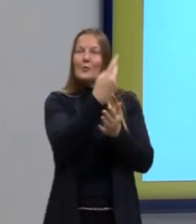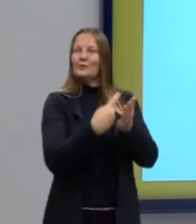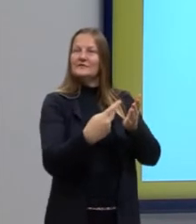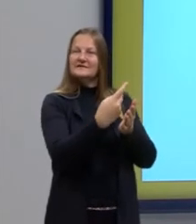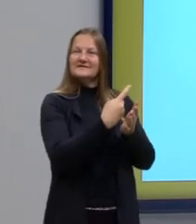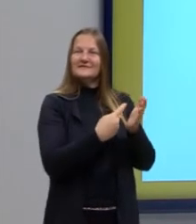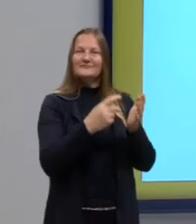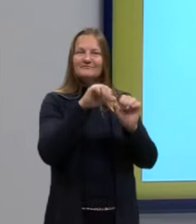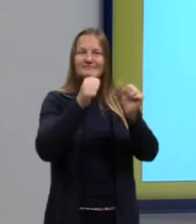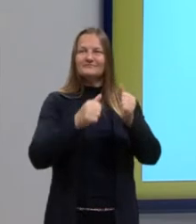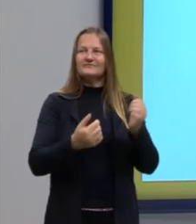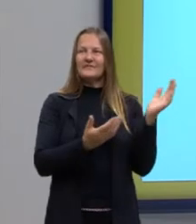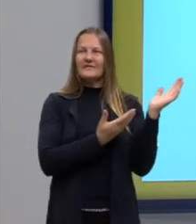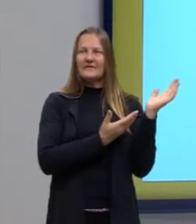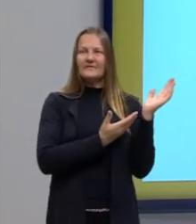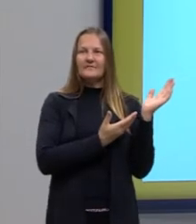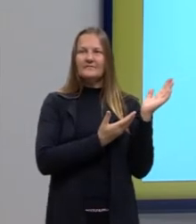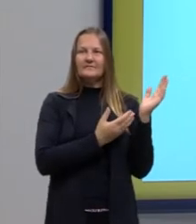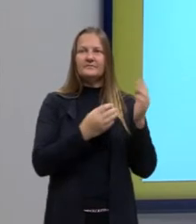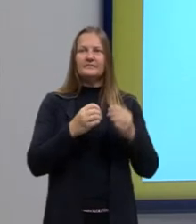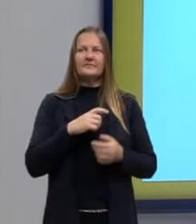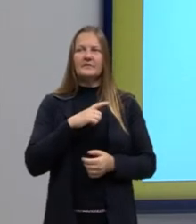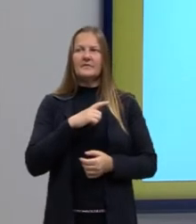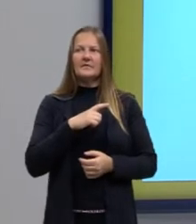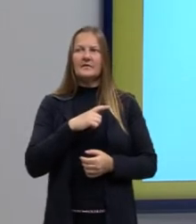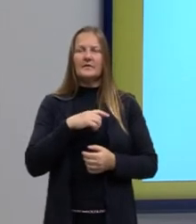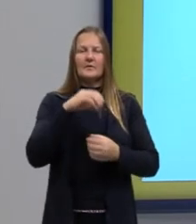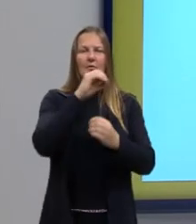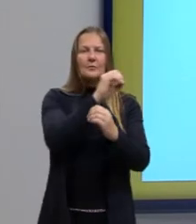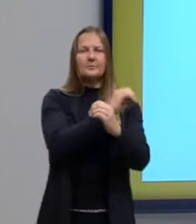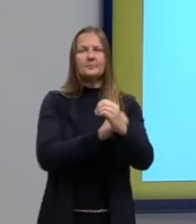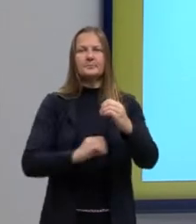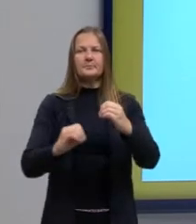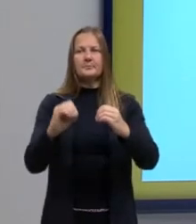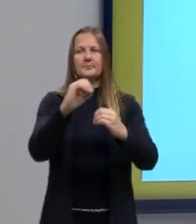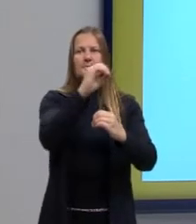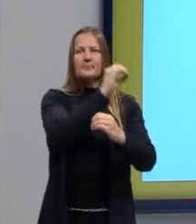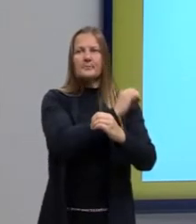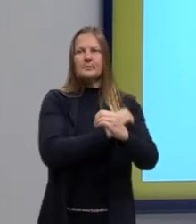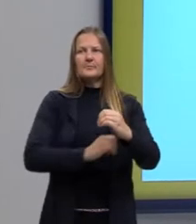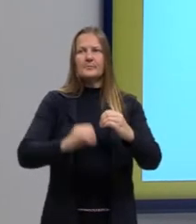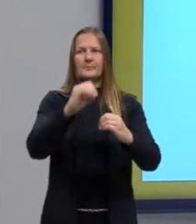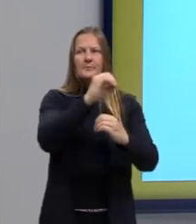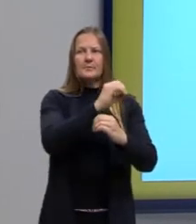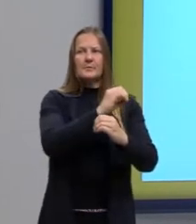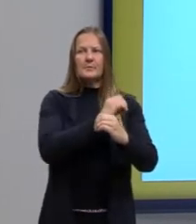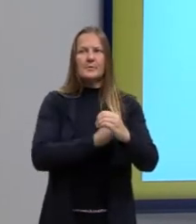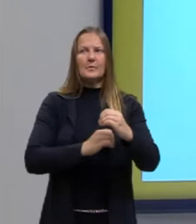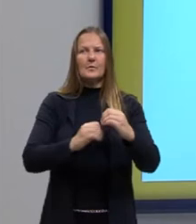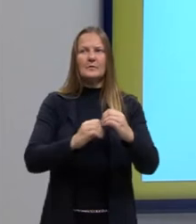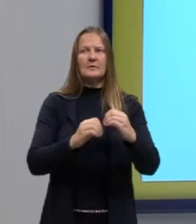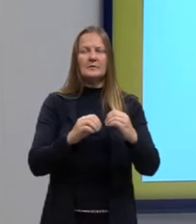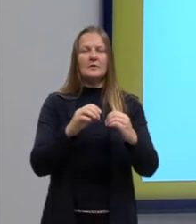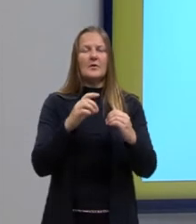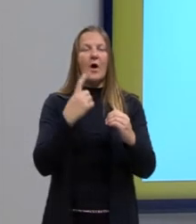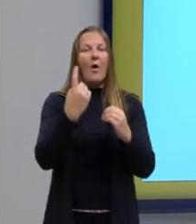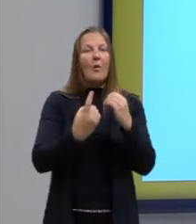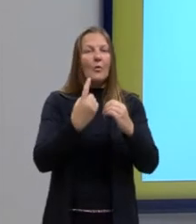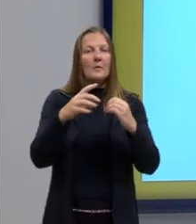Isso aqui é uma micela esférica, circular, certo? Então, essas partes, a parte